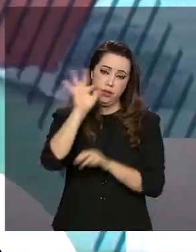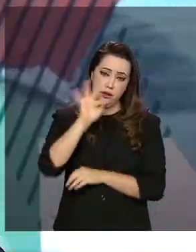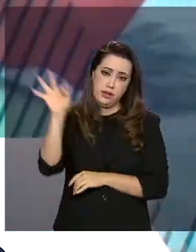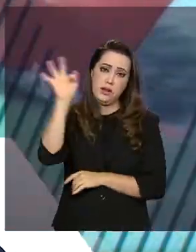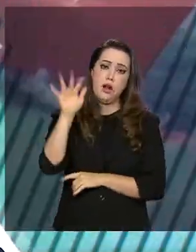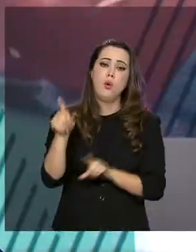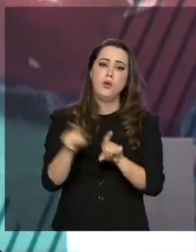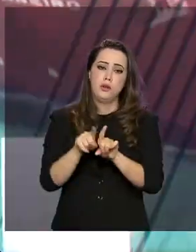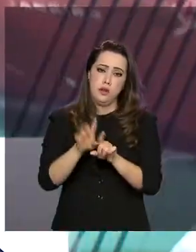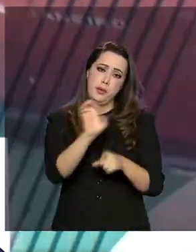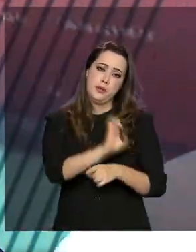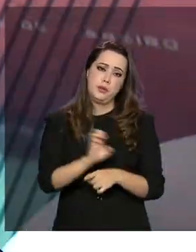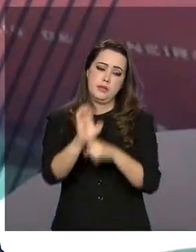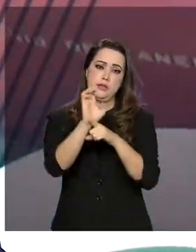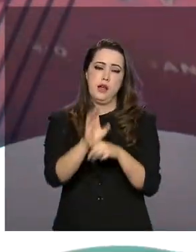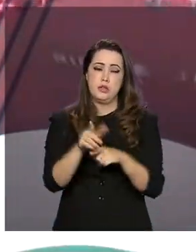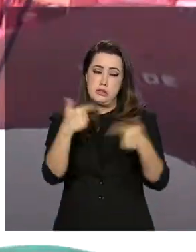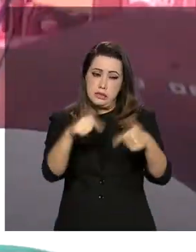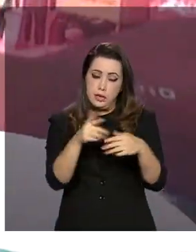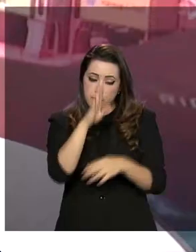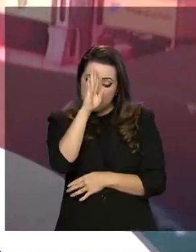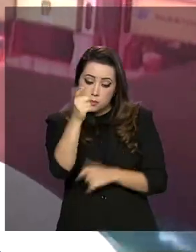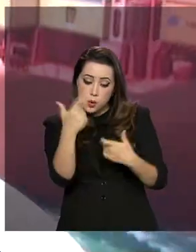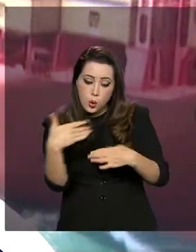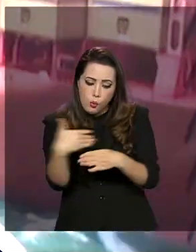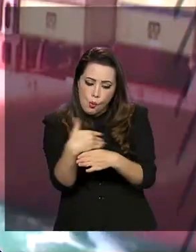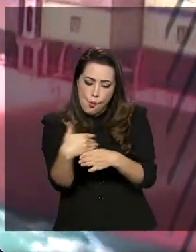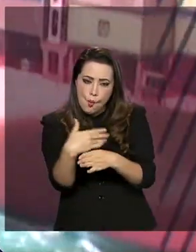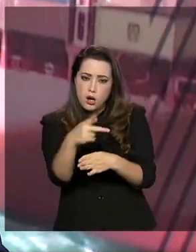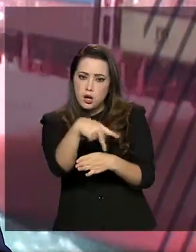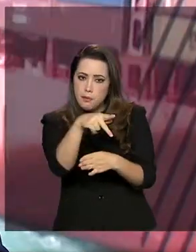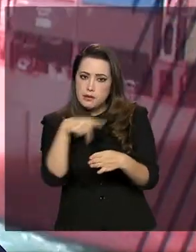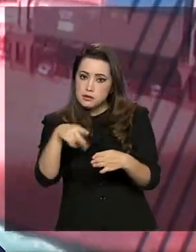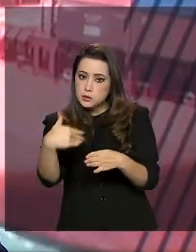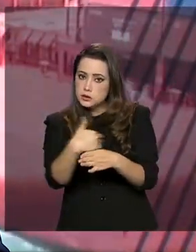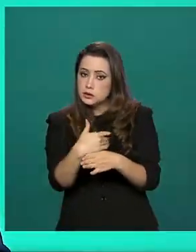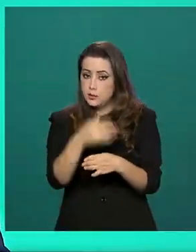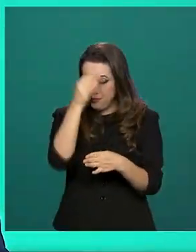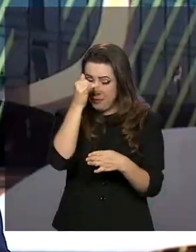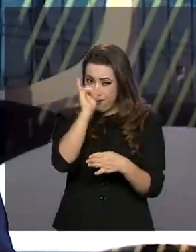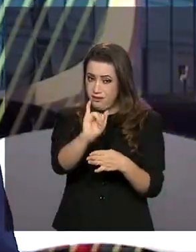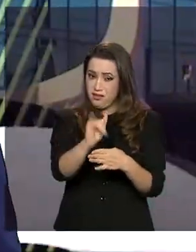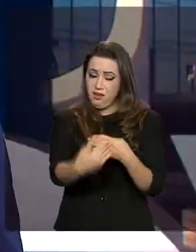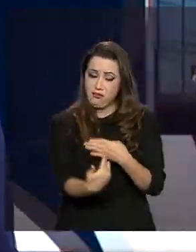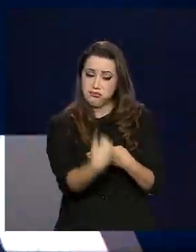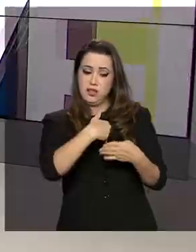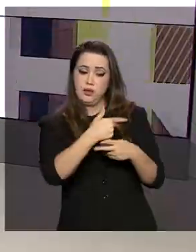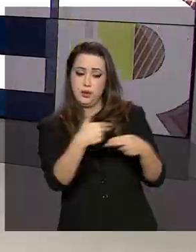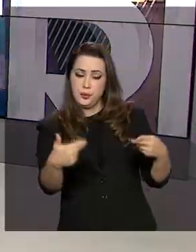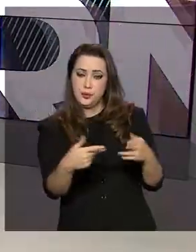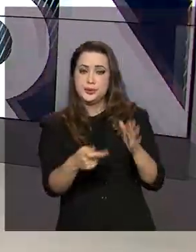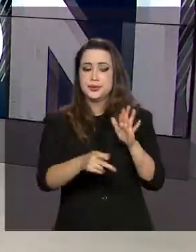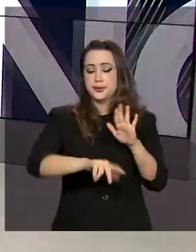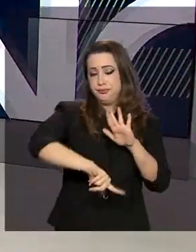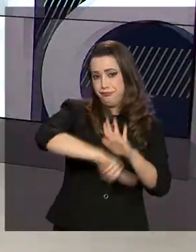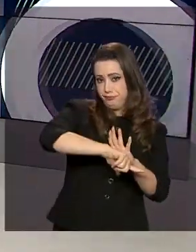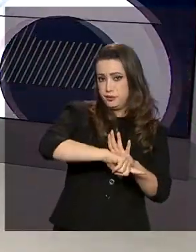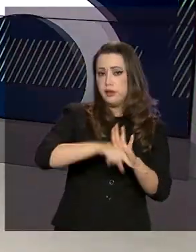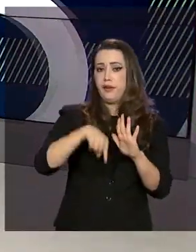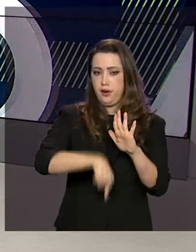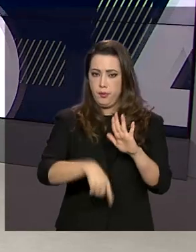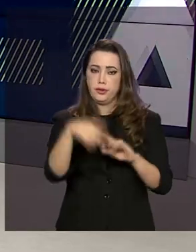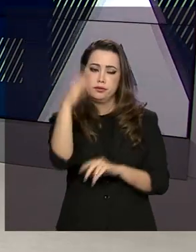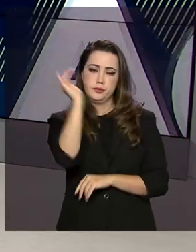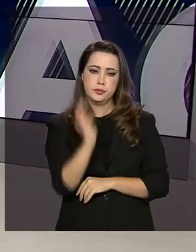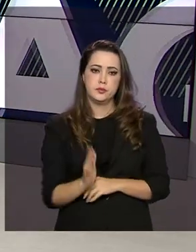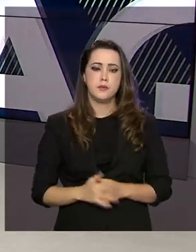fronteira para evitar a entrada de drogas, cigarros, armas e munições no país. A ação do